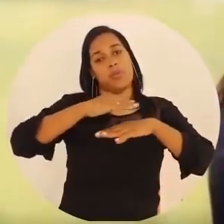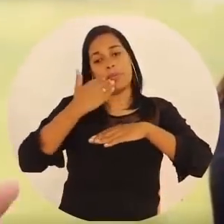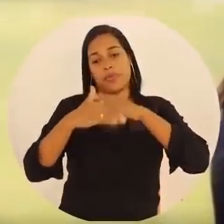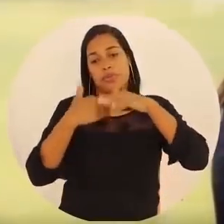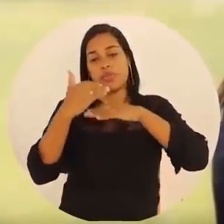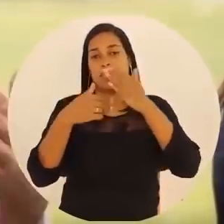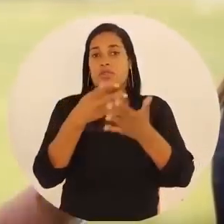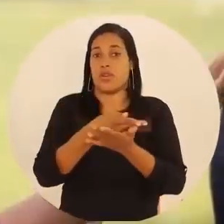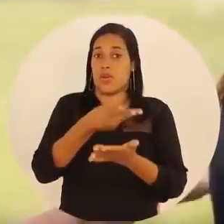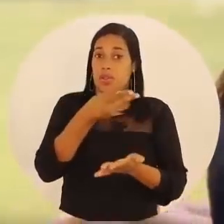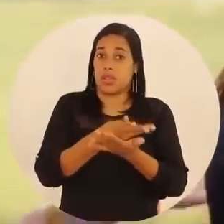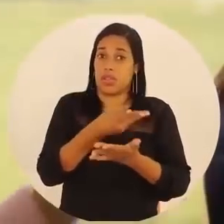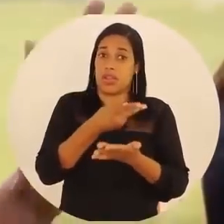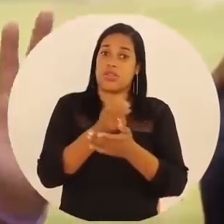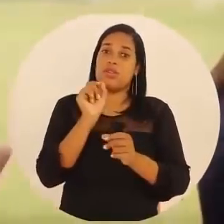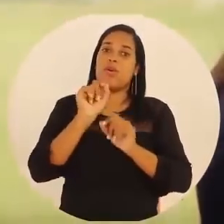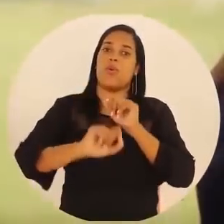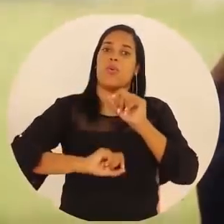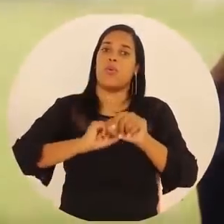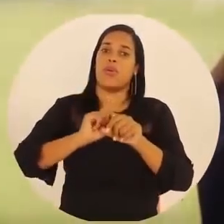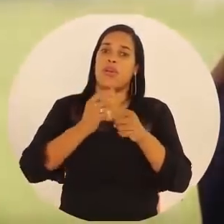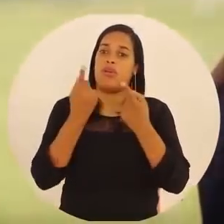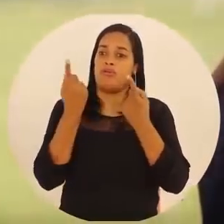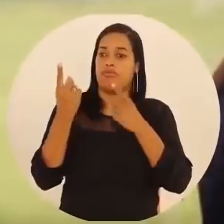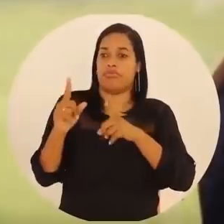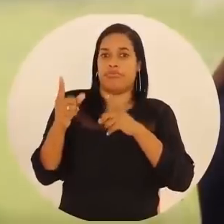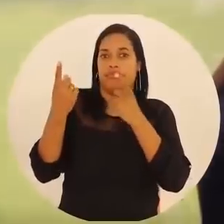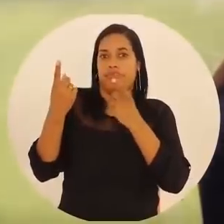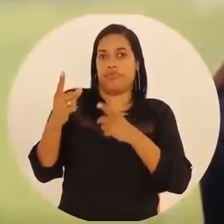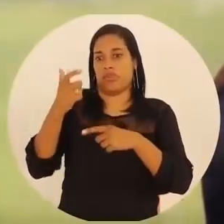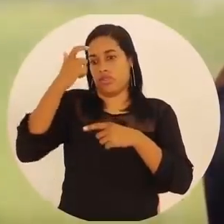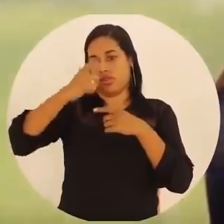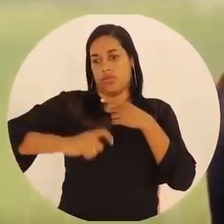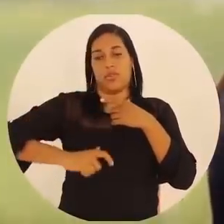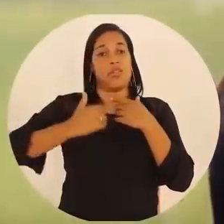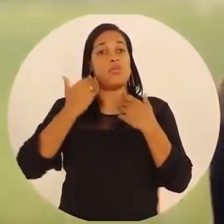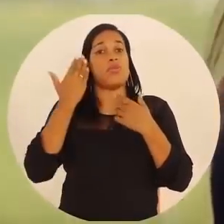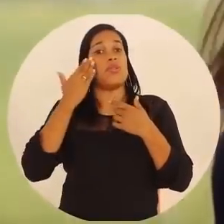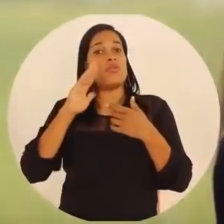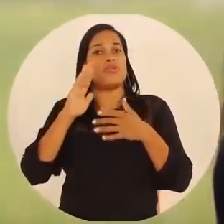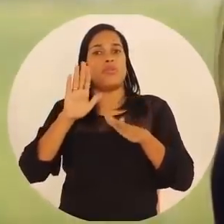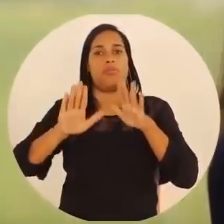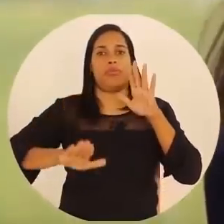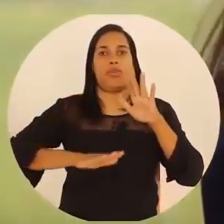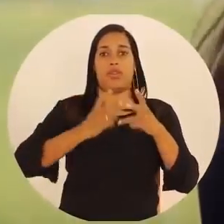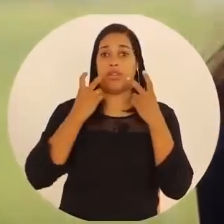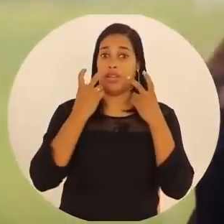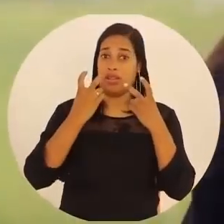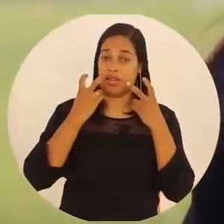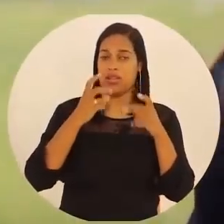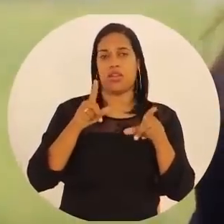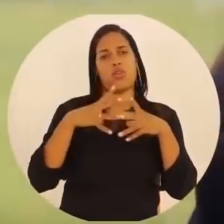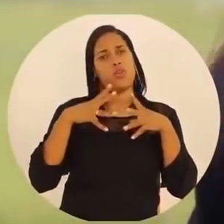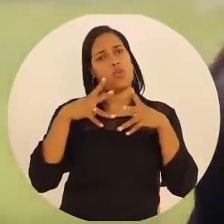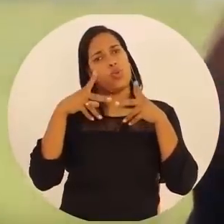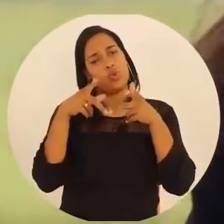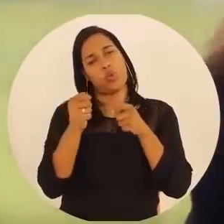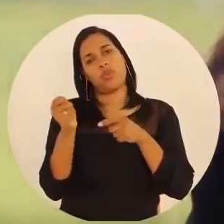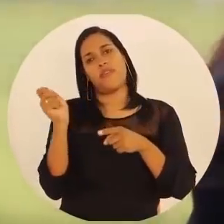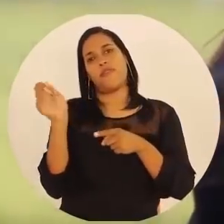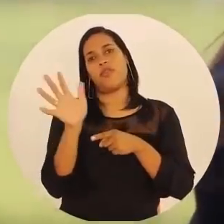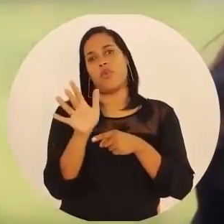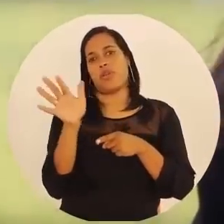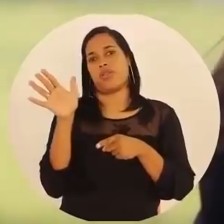processos que acontecem por assédio moral. A forma de não saber tratar, de gritar. Então, tudo isso